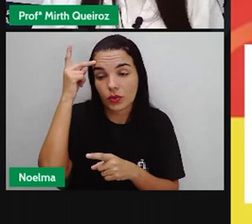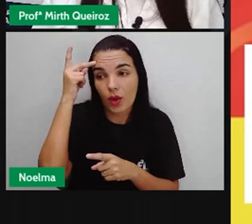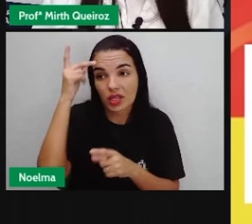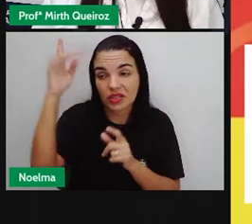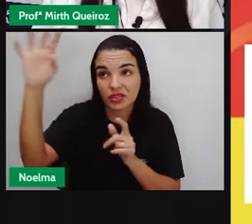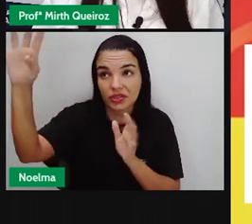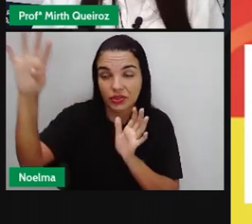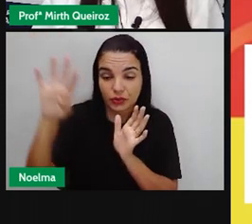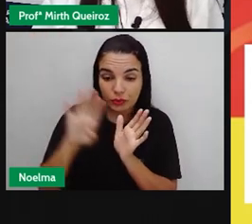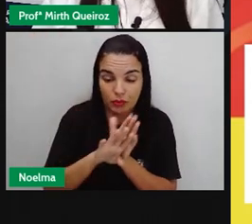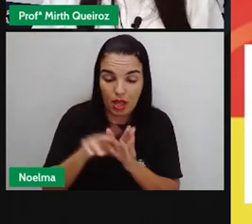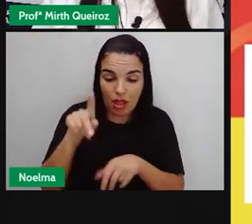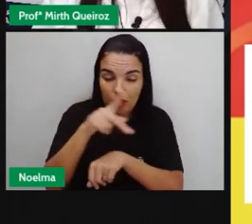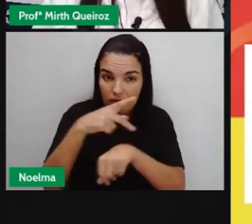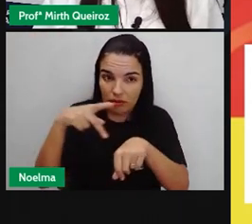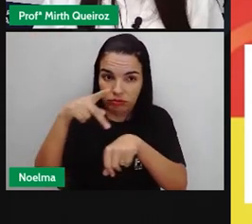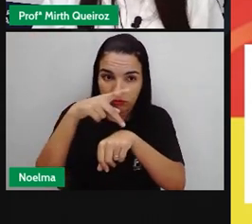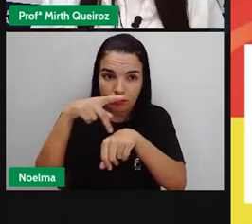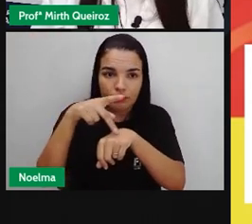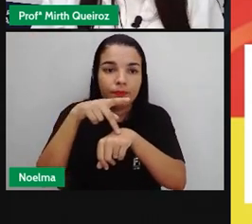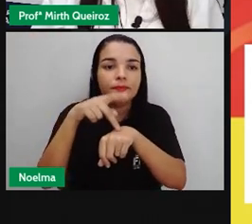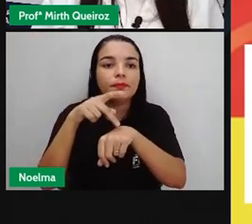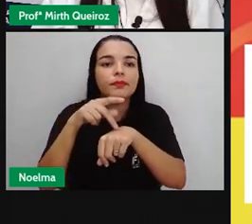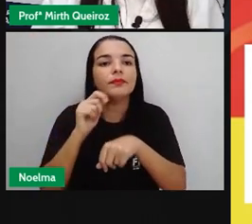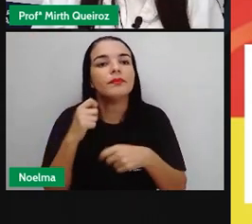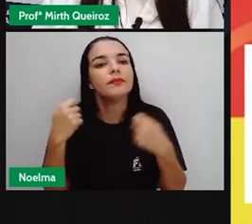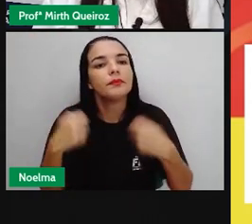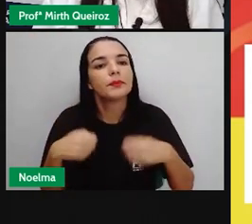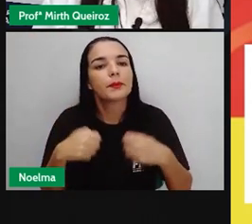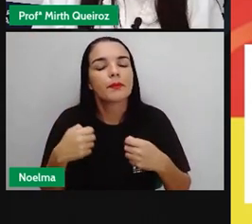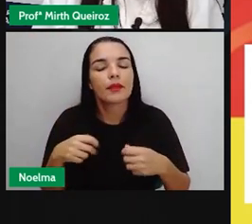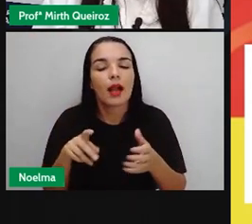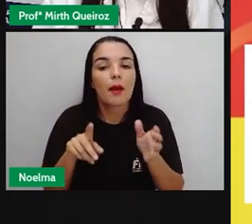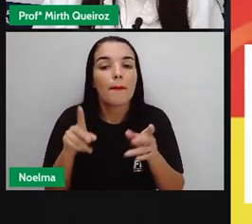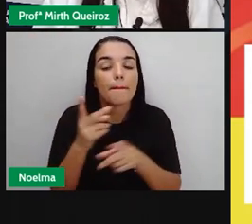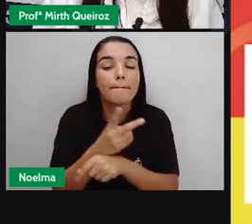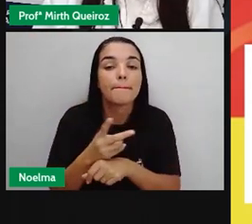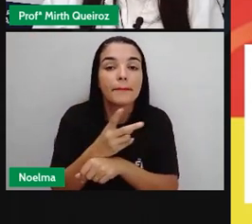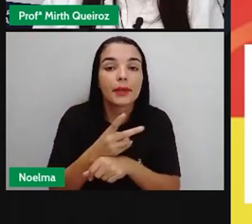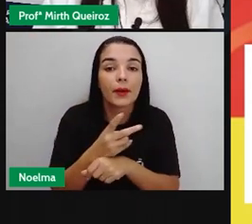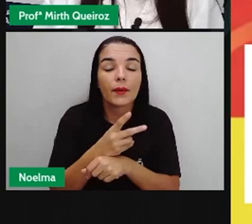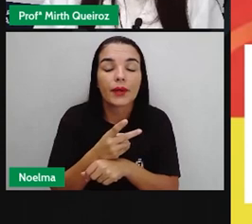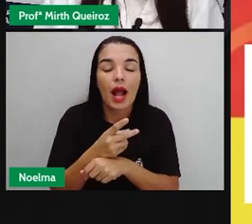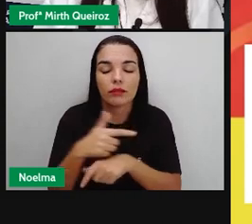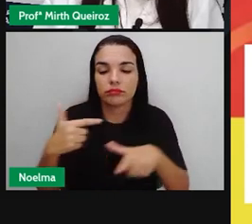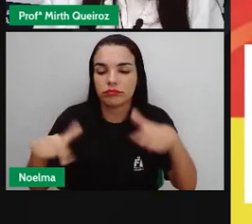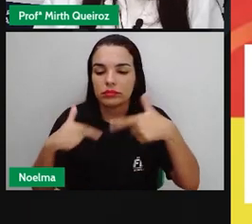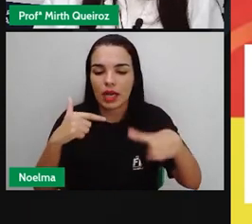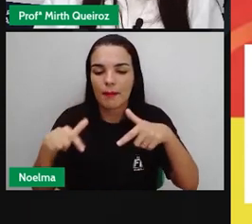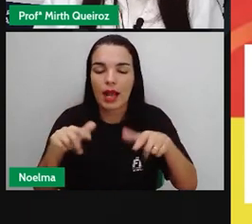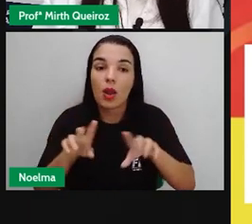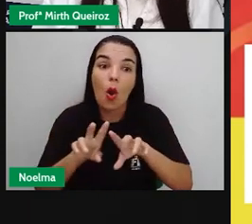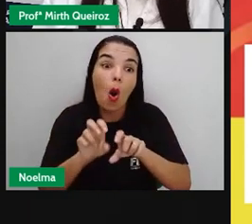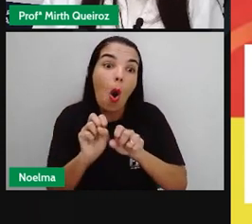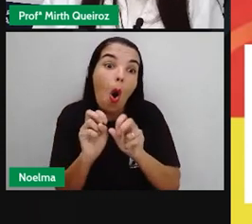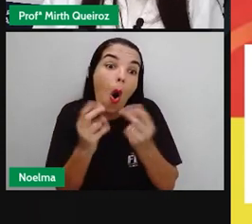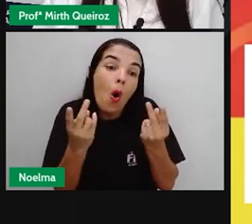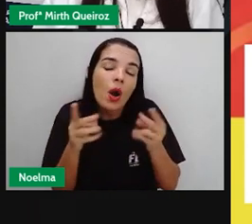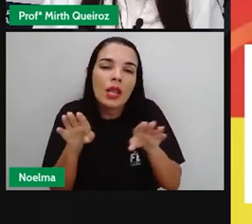outros países, como aconteceu na vida, para o Brasil, à procura de emprego, ou então por questões políticas, por guerras,